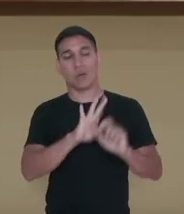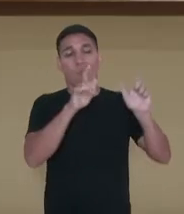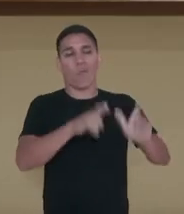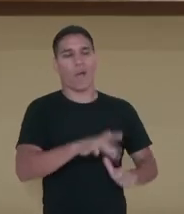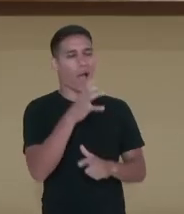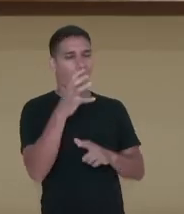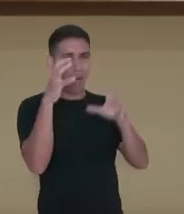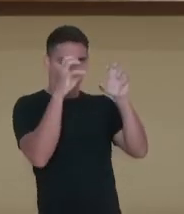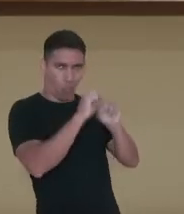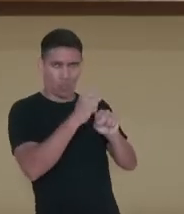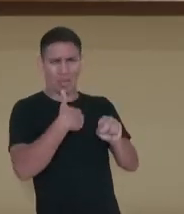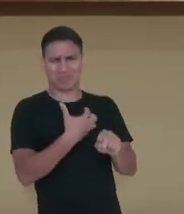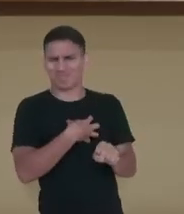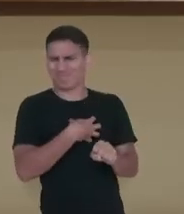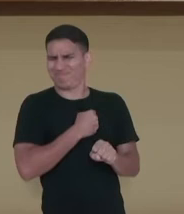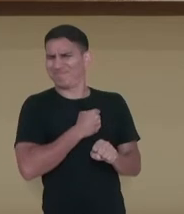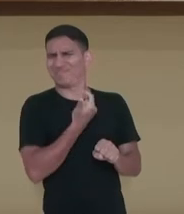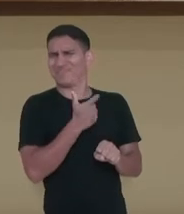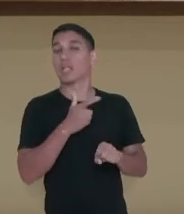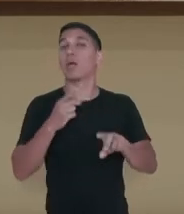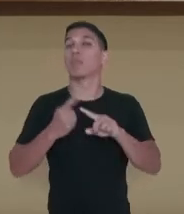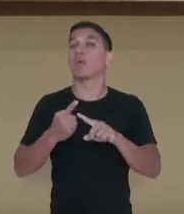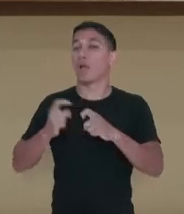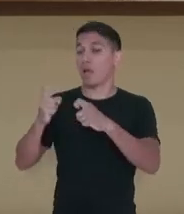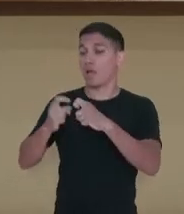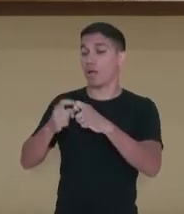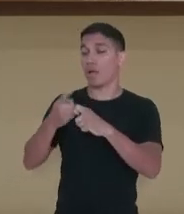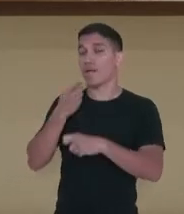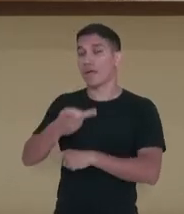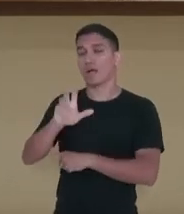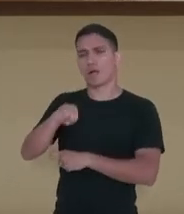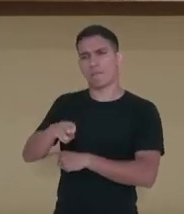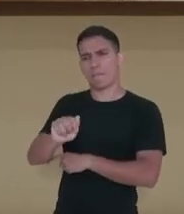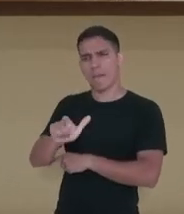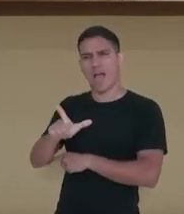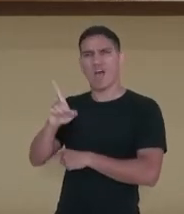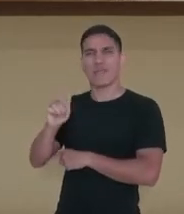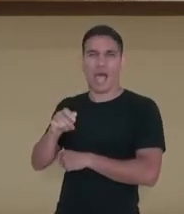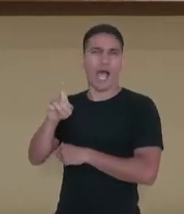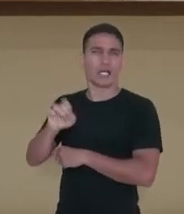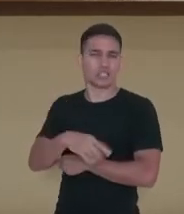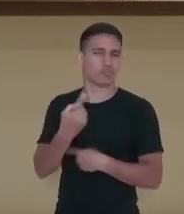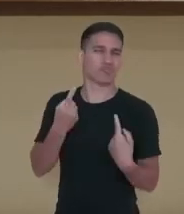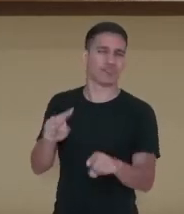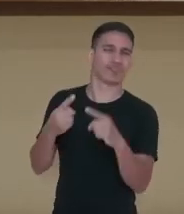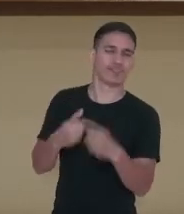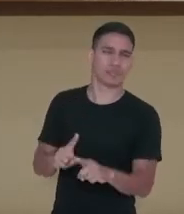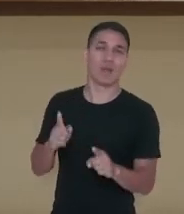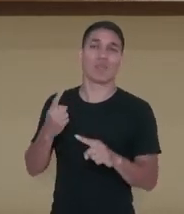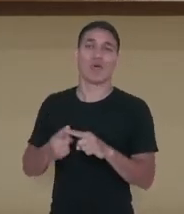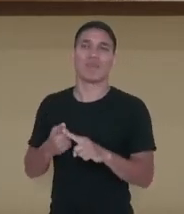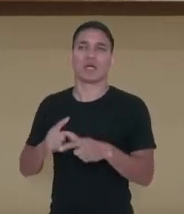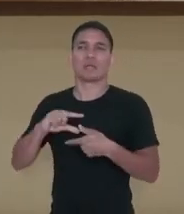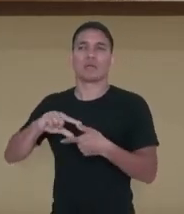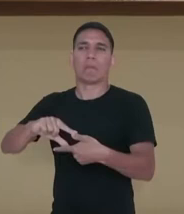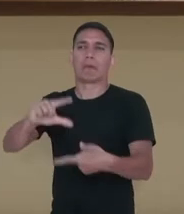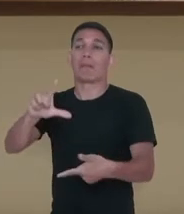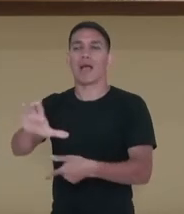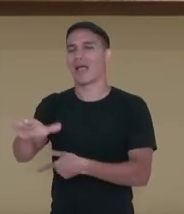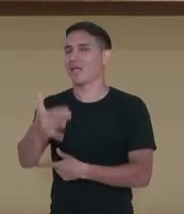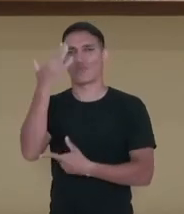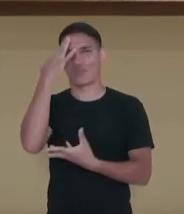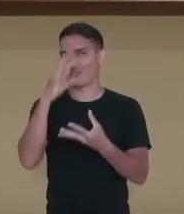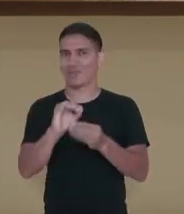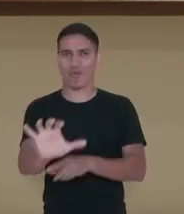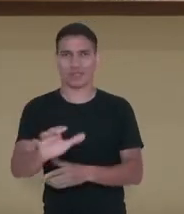Provavelmente a médica usou maldade como uma forma de brincar com ela, de quebrar o gelo. Mas ela não entendeu assim.